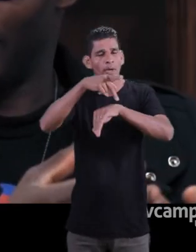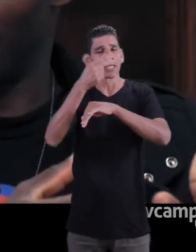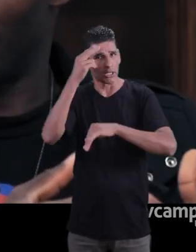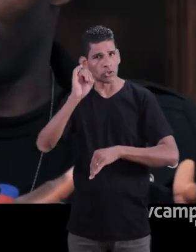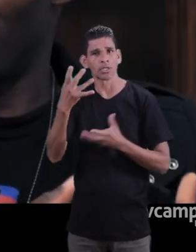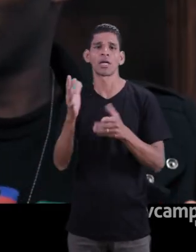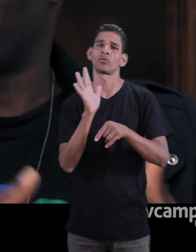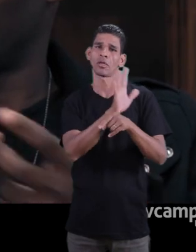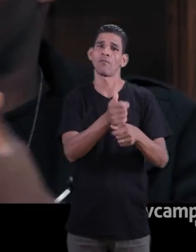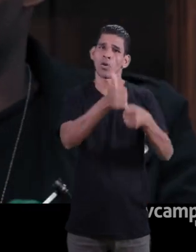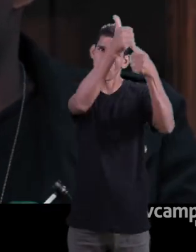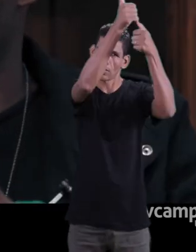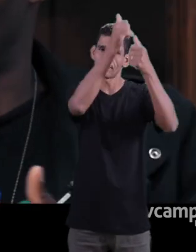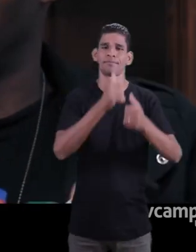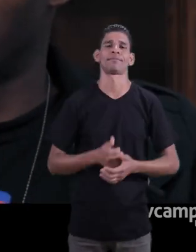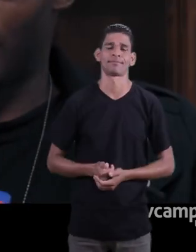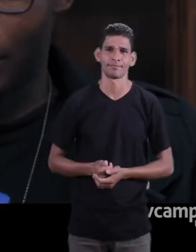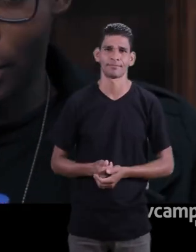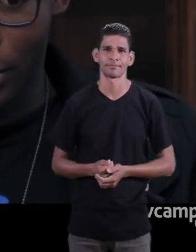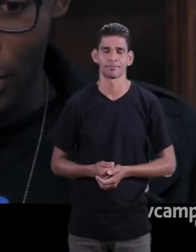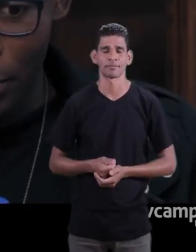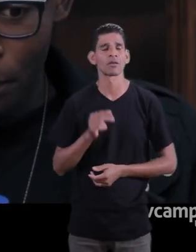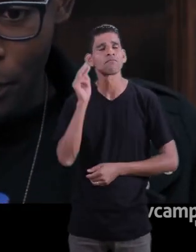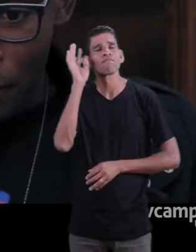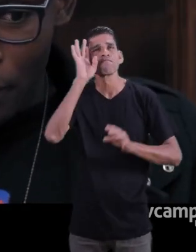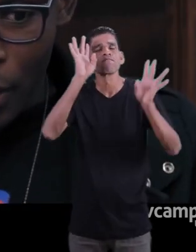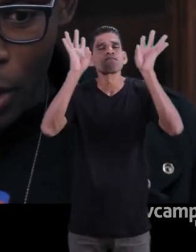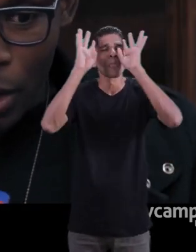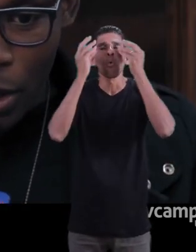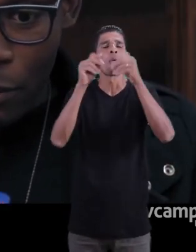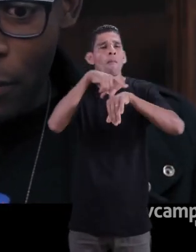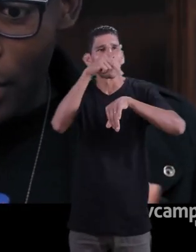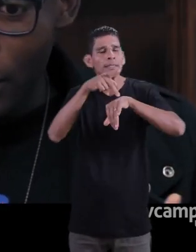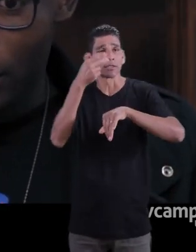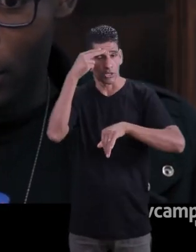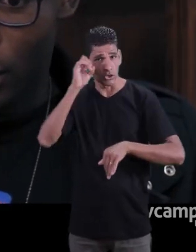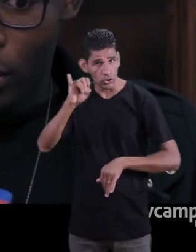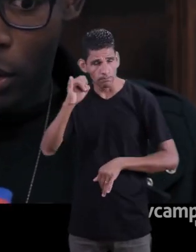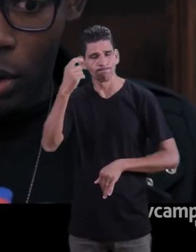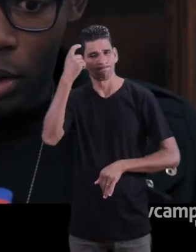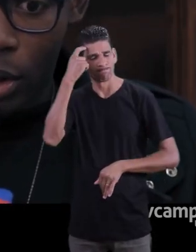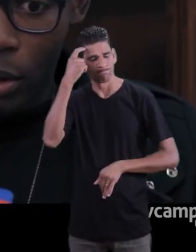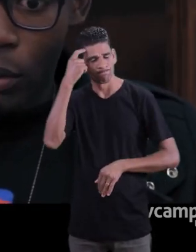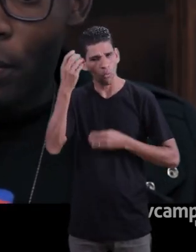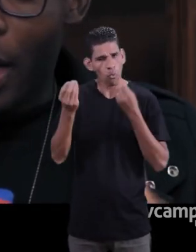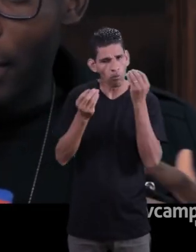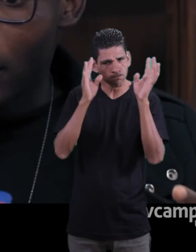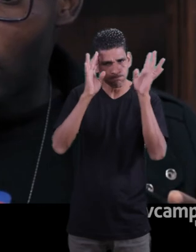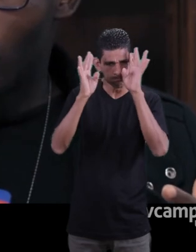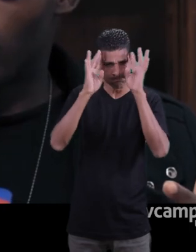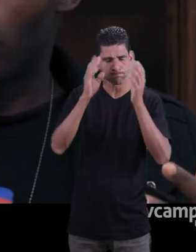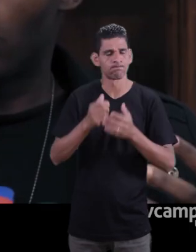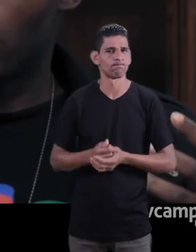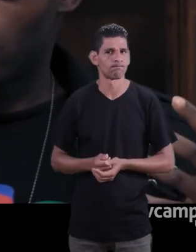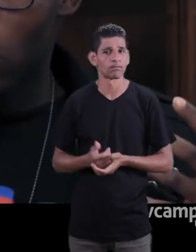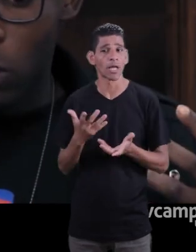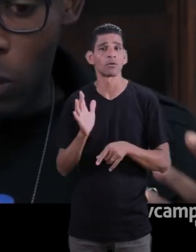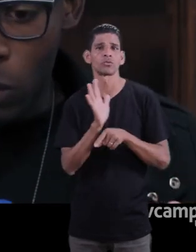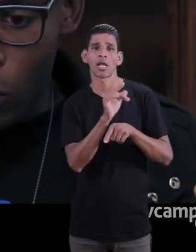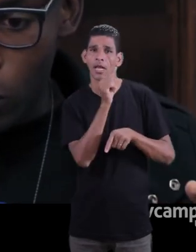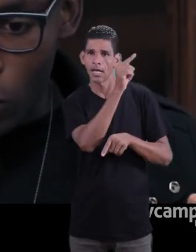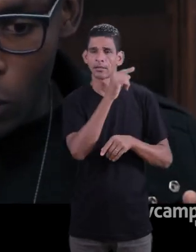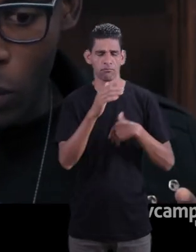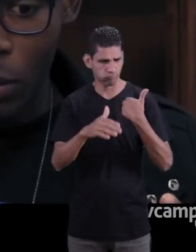pensa para o futuro do país. a gente veja o país com